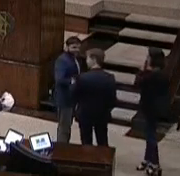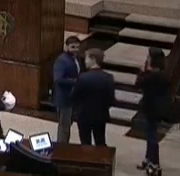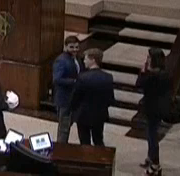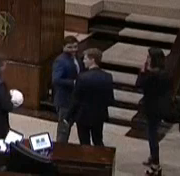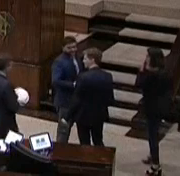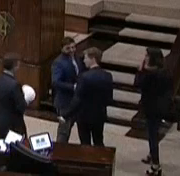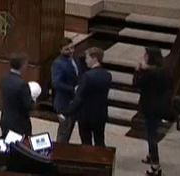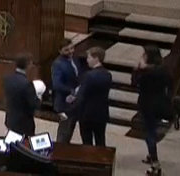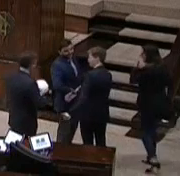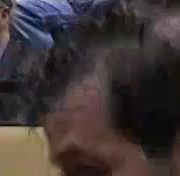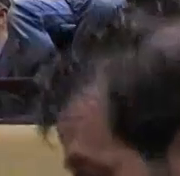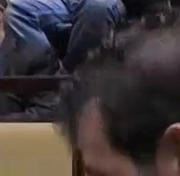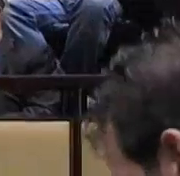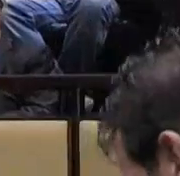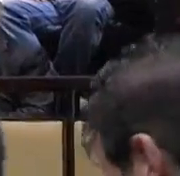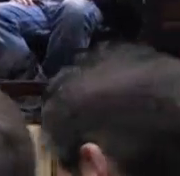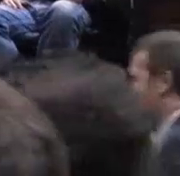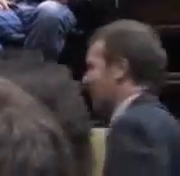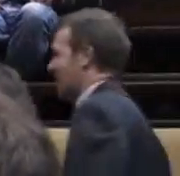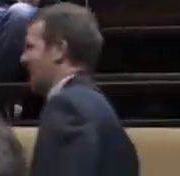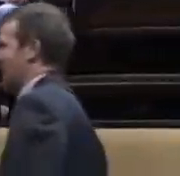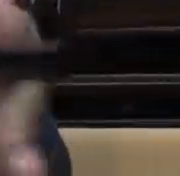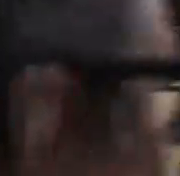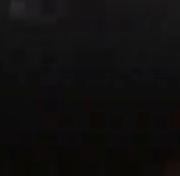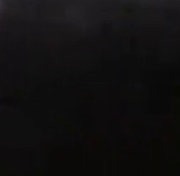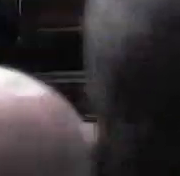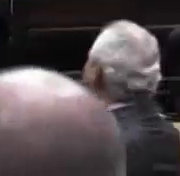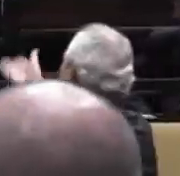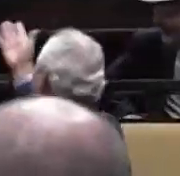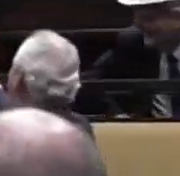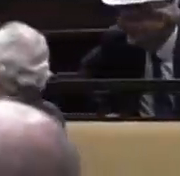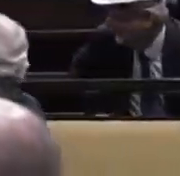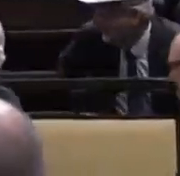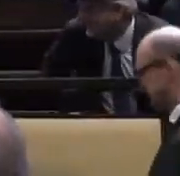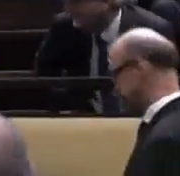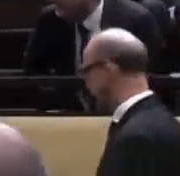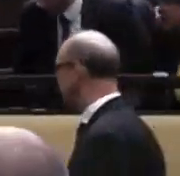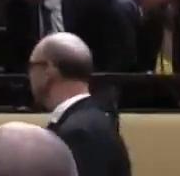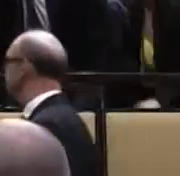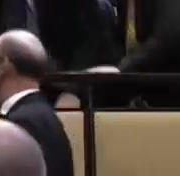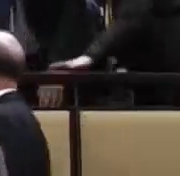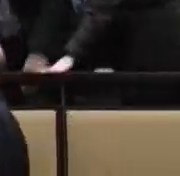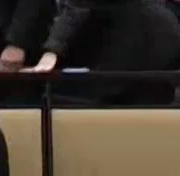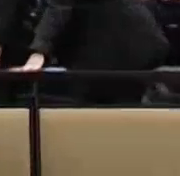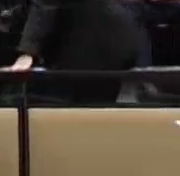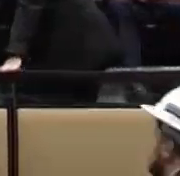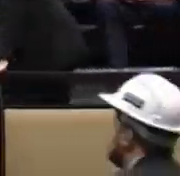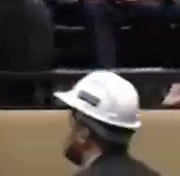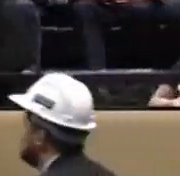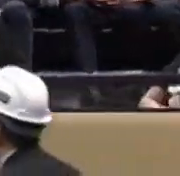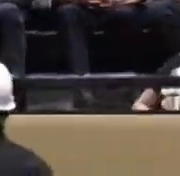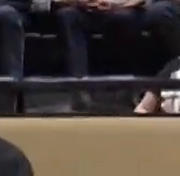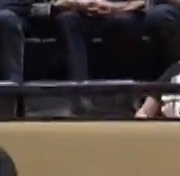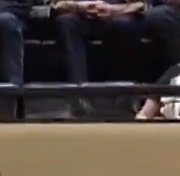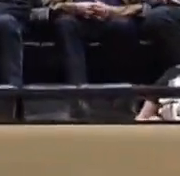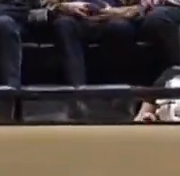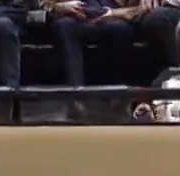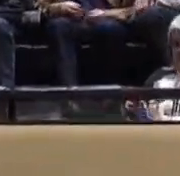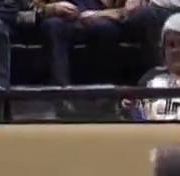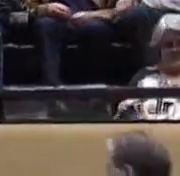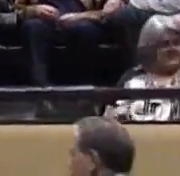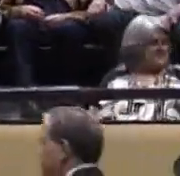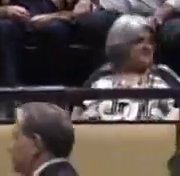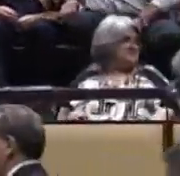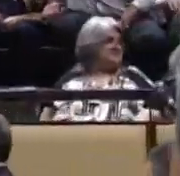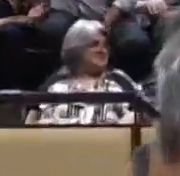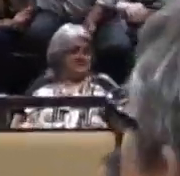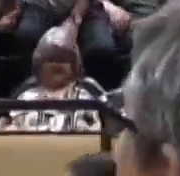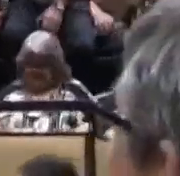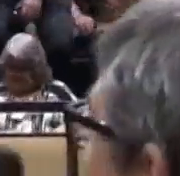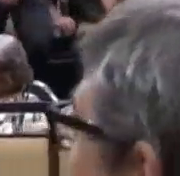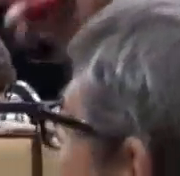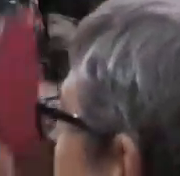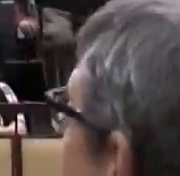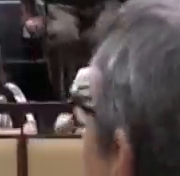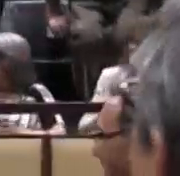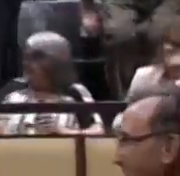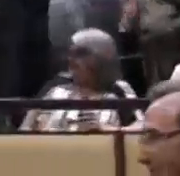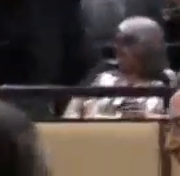uma